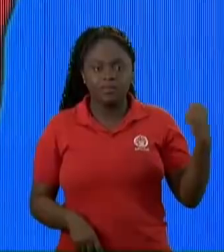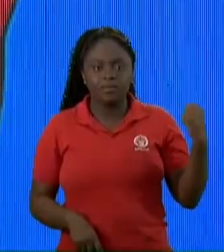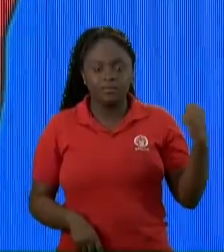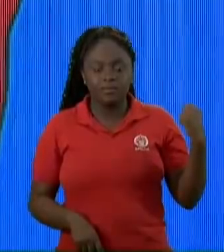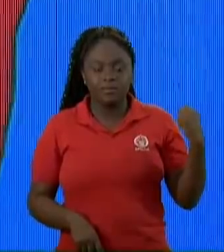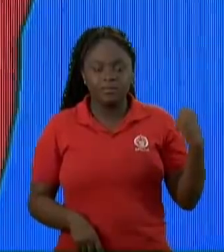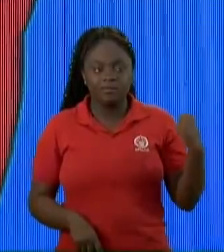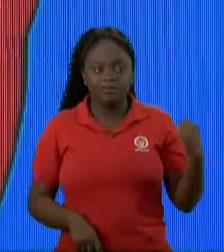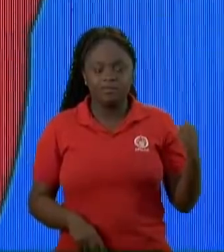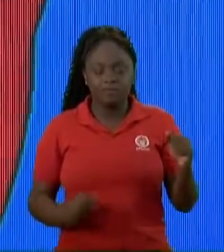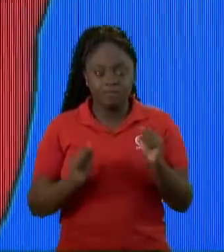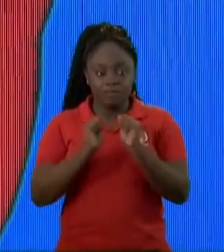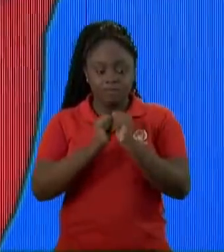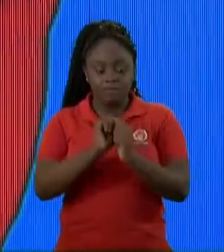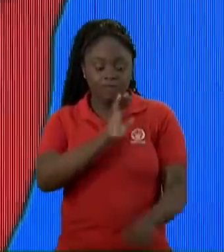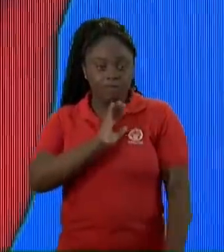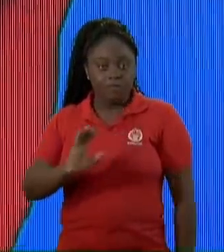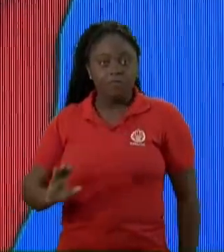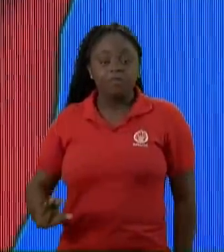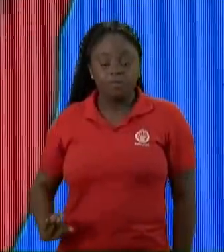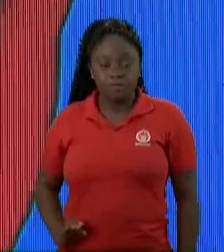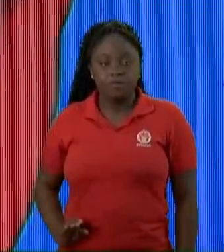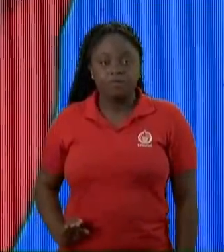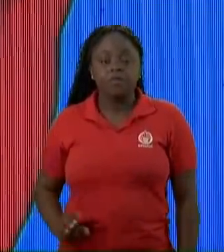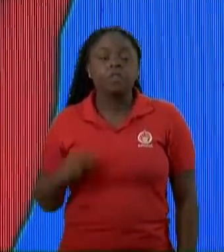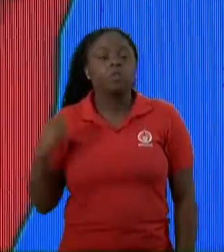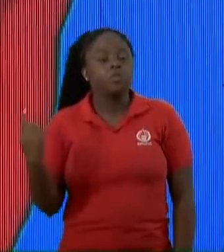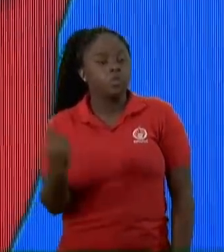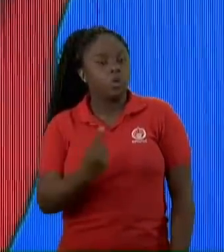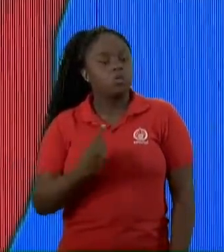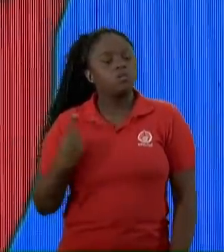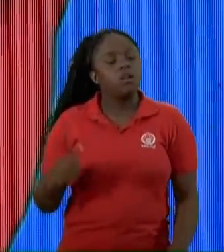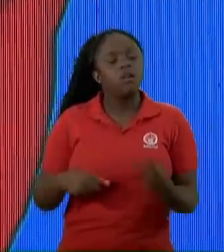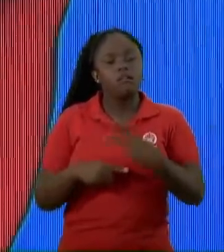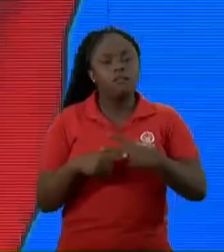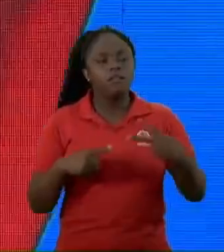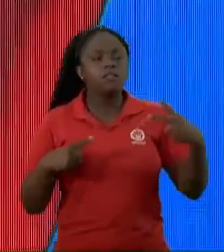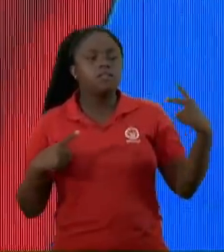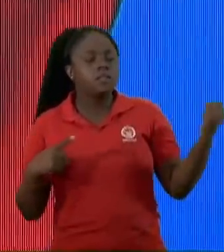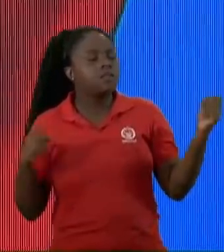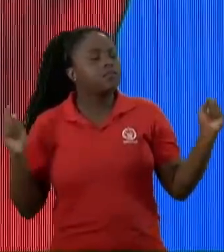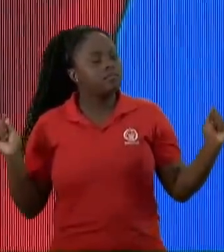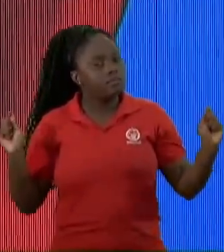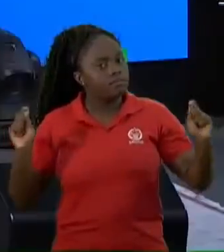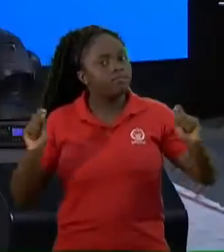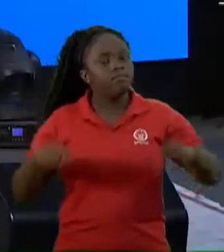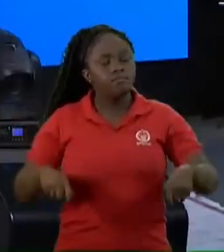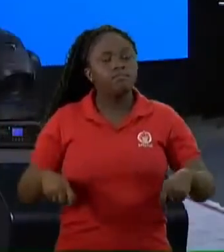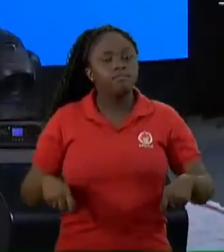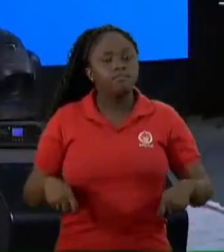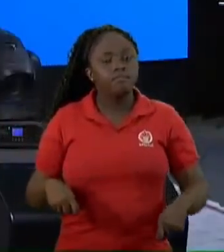Em Cristo Nós podemos vencer E largar Essa posição de vítima é Agora Eu sou